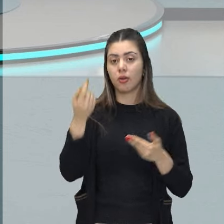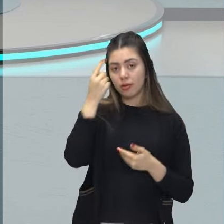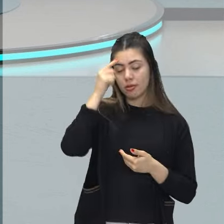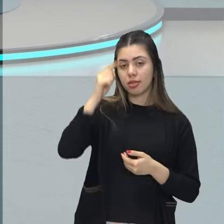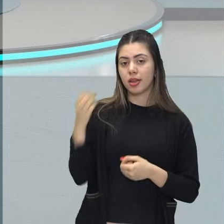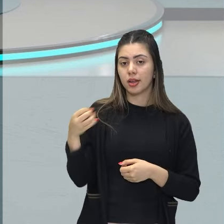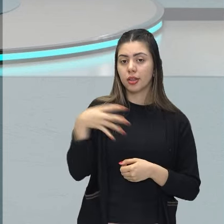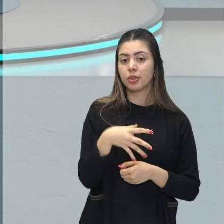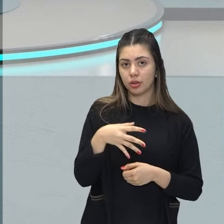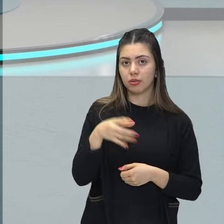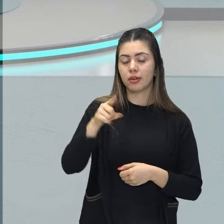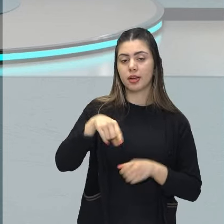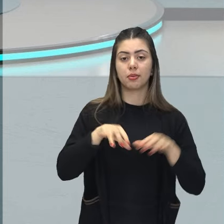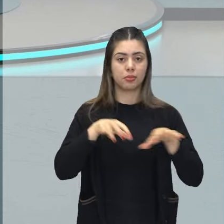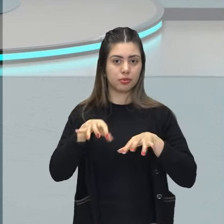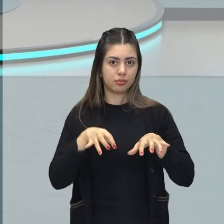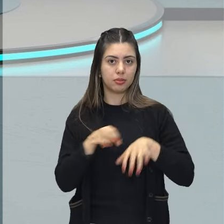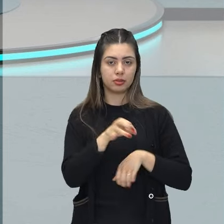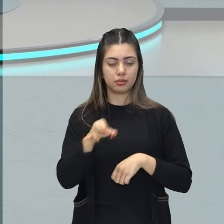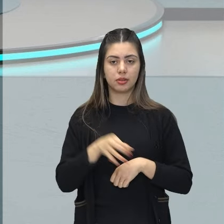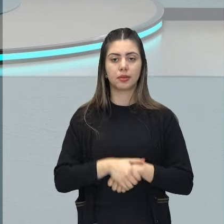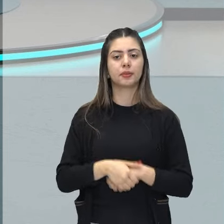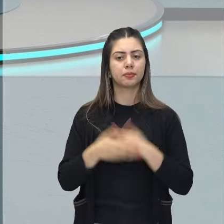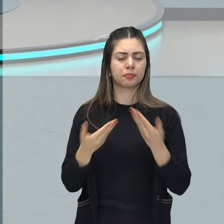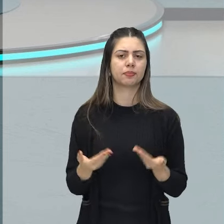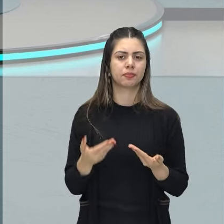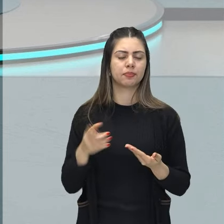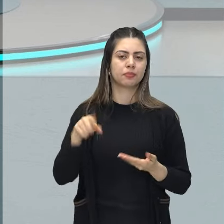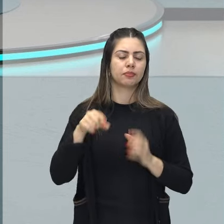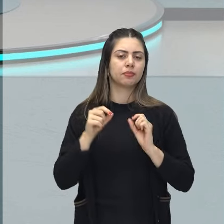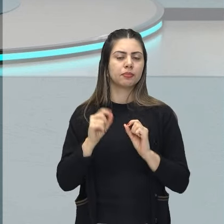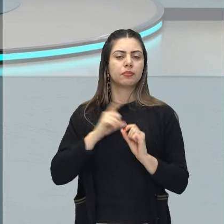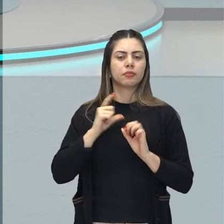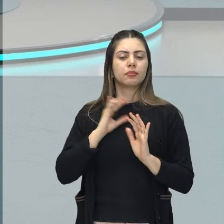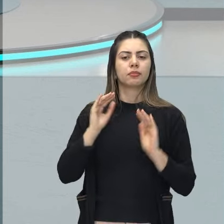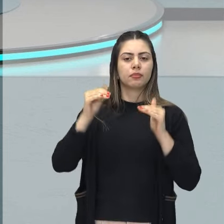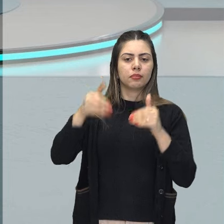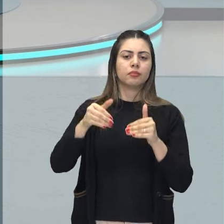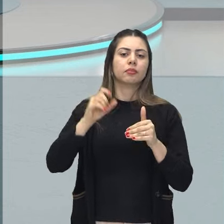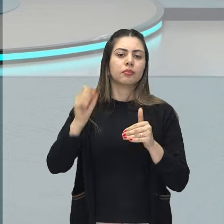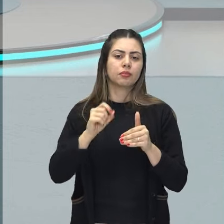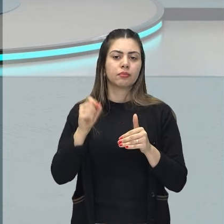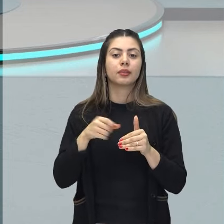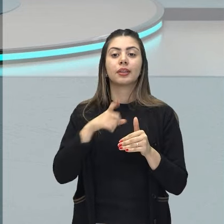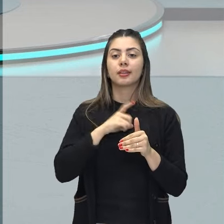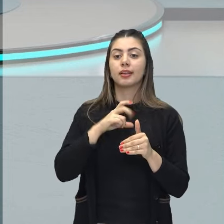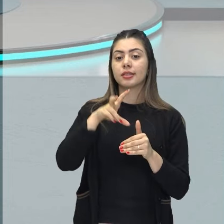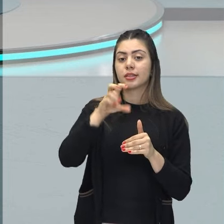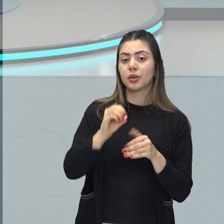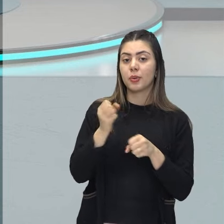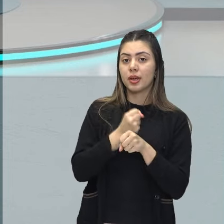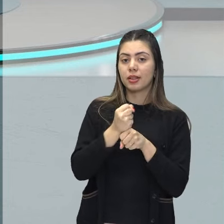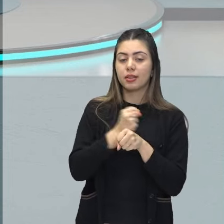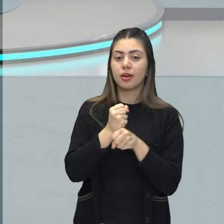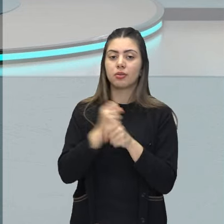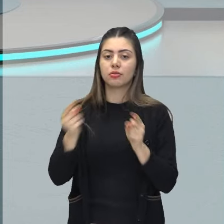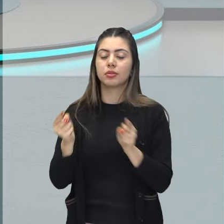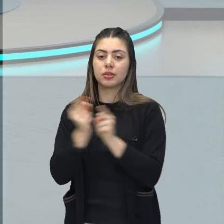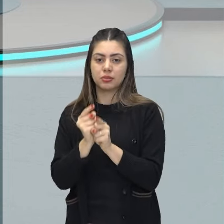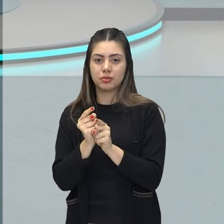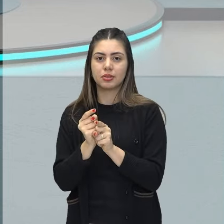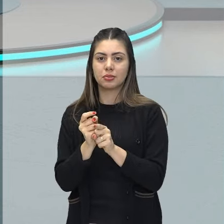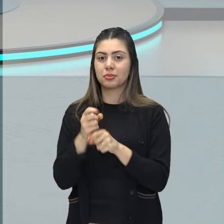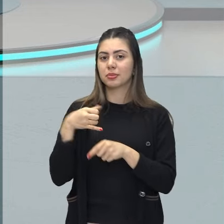desenvolvimento, certo? Que era concentrada com esse lema aqui, 50 anos em 5.